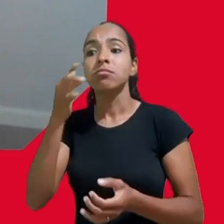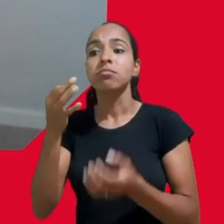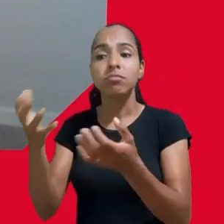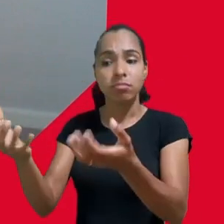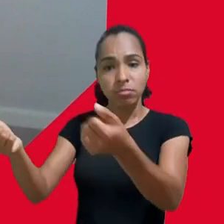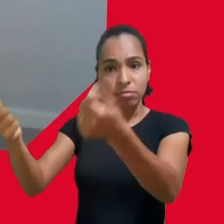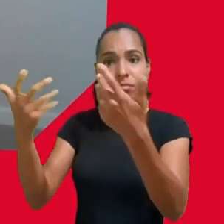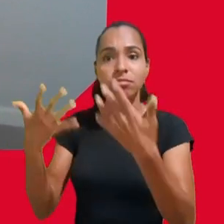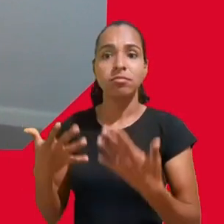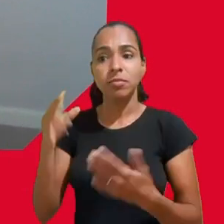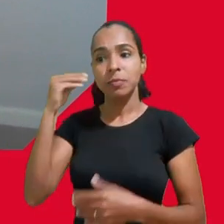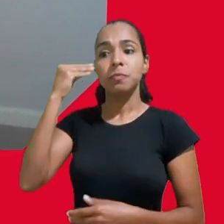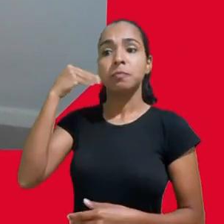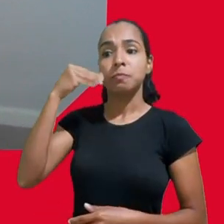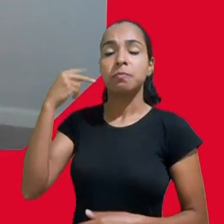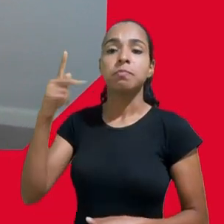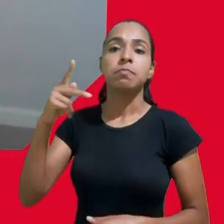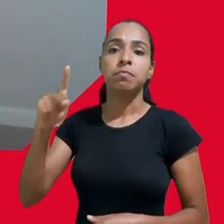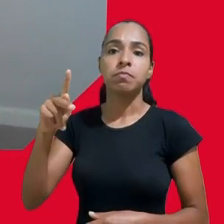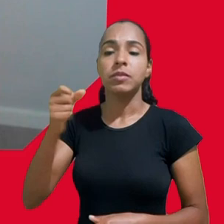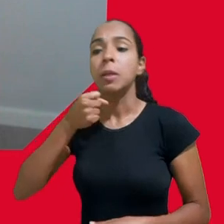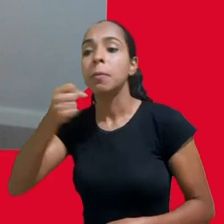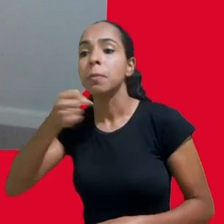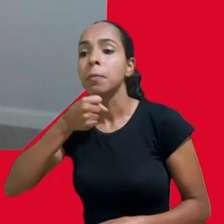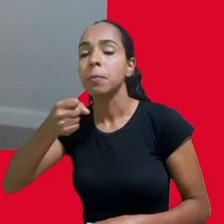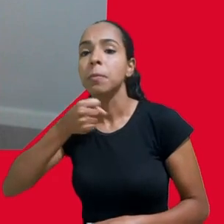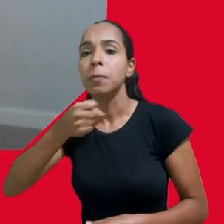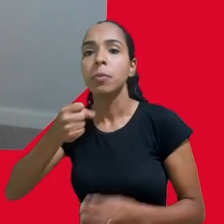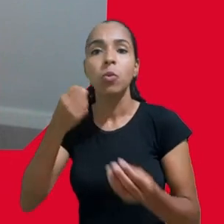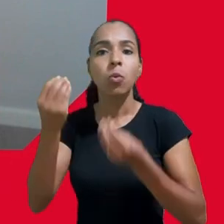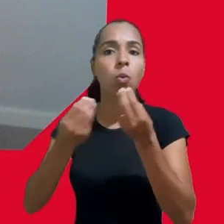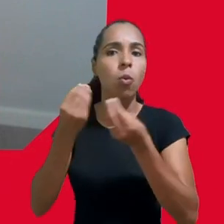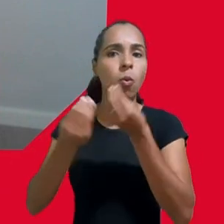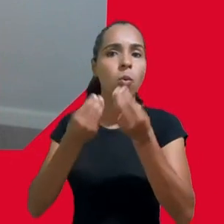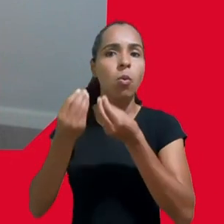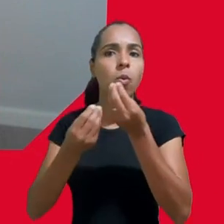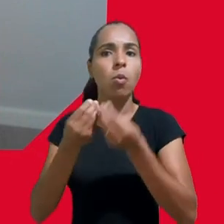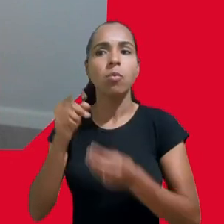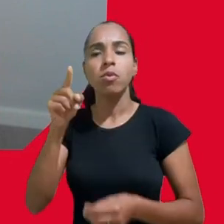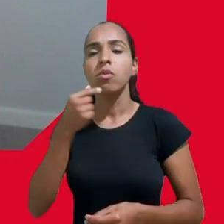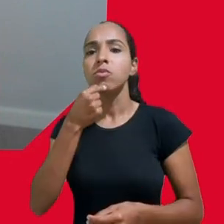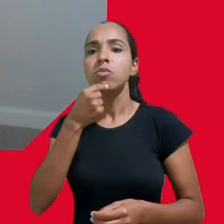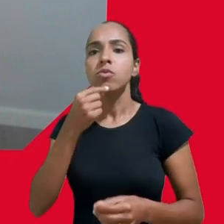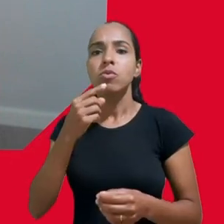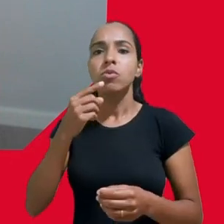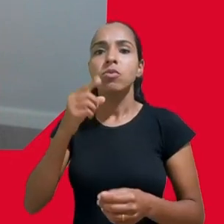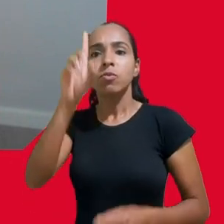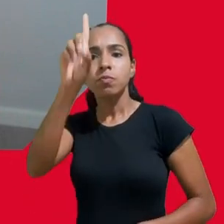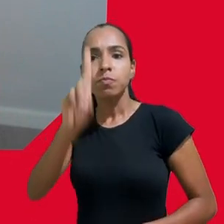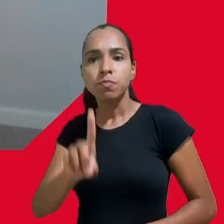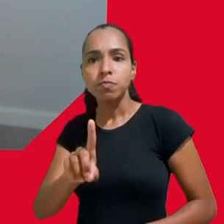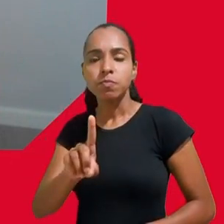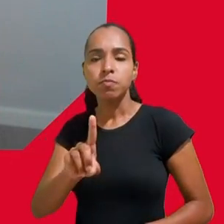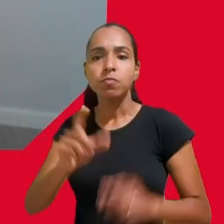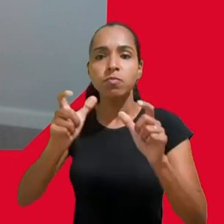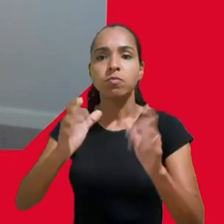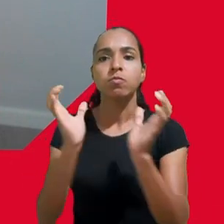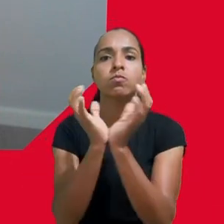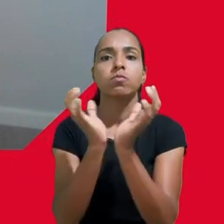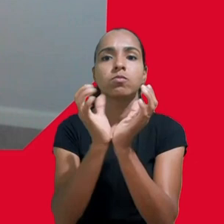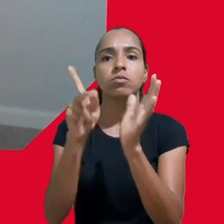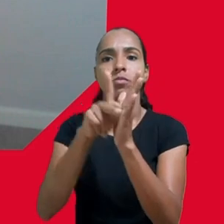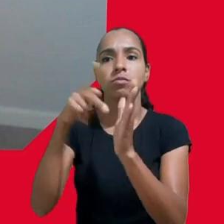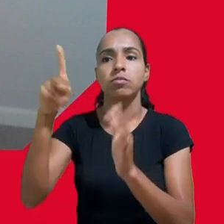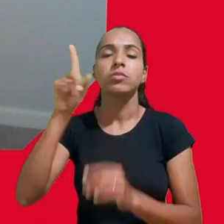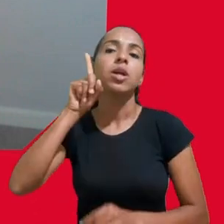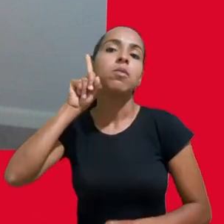entrevista com ele foi feita pelo Josh Gollin que é diretor executivo da Fair Play uma organização dos Estados Unidos que busca proteger crianças da